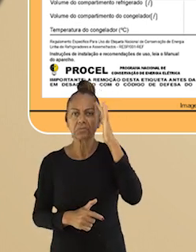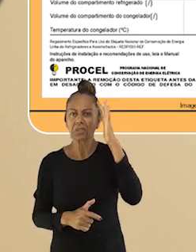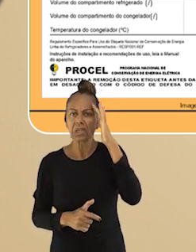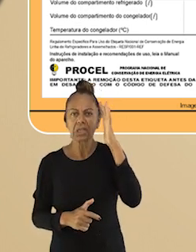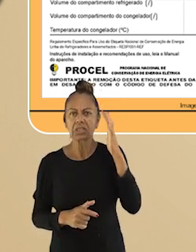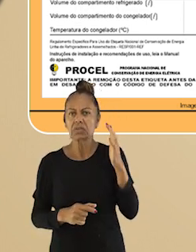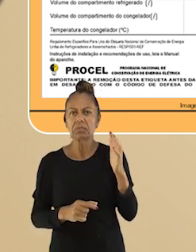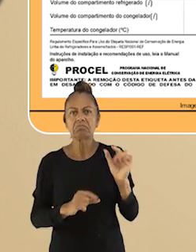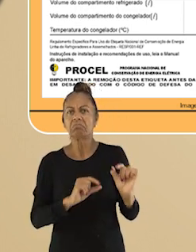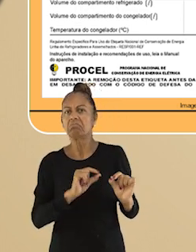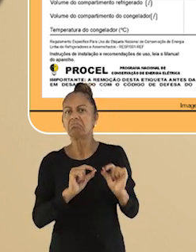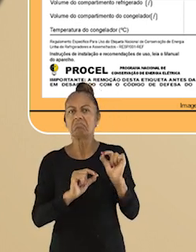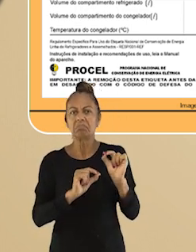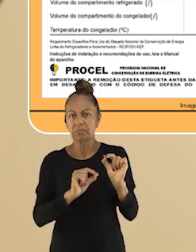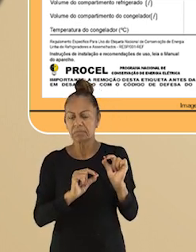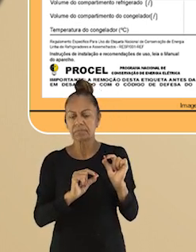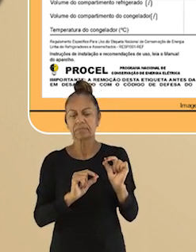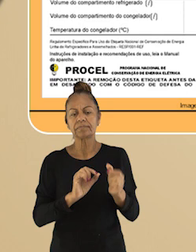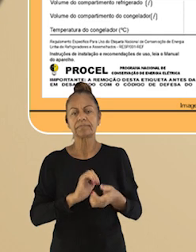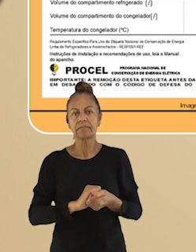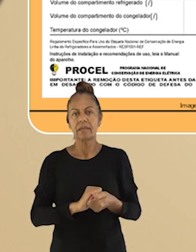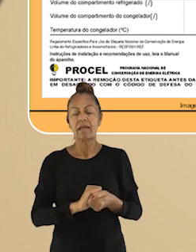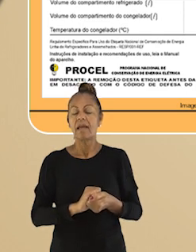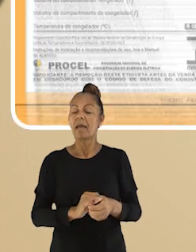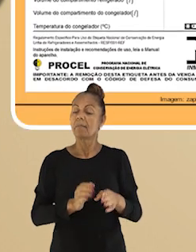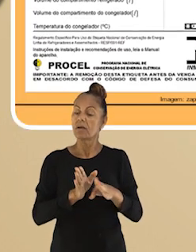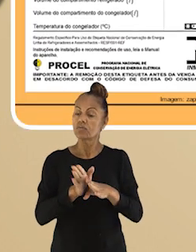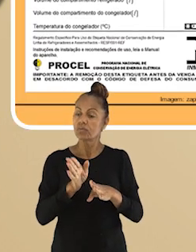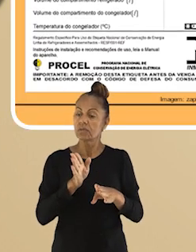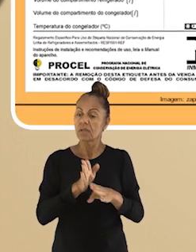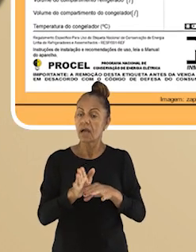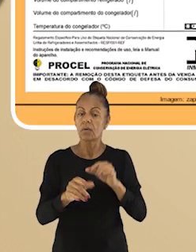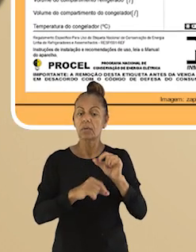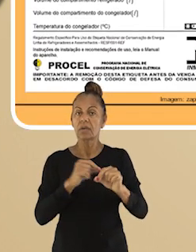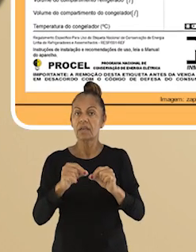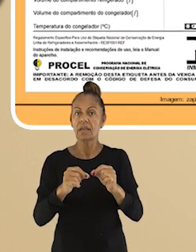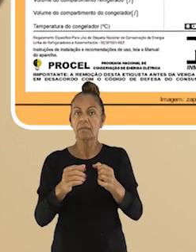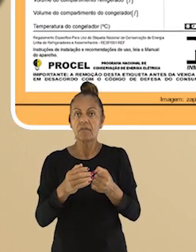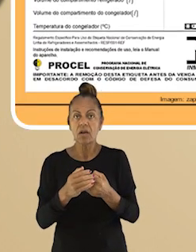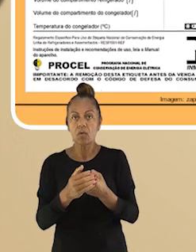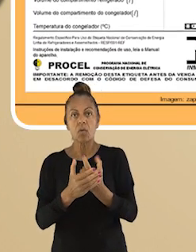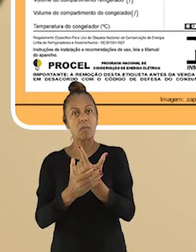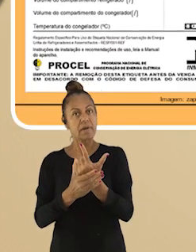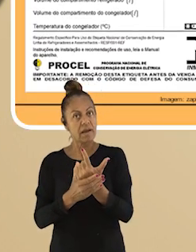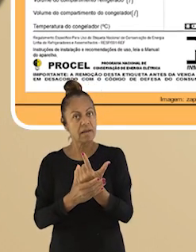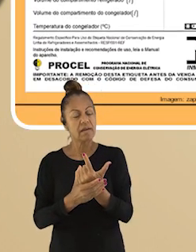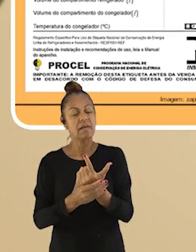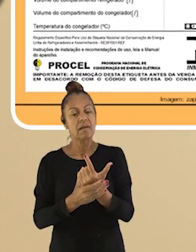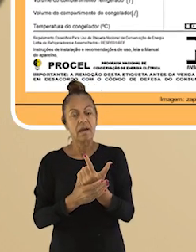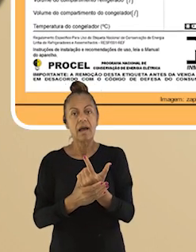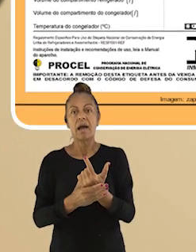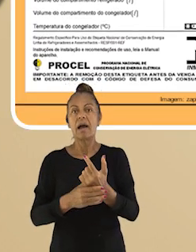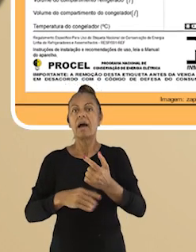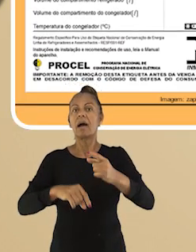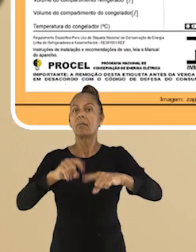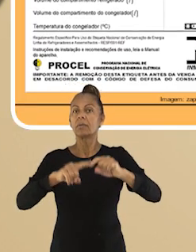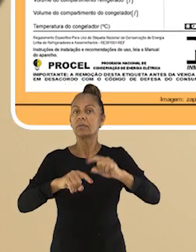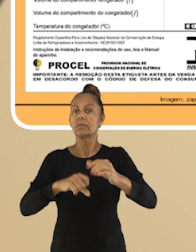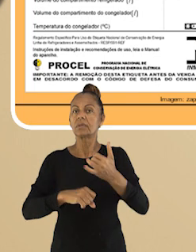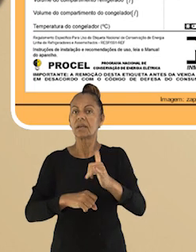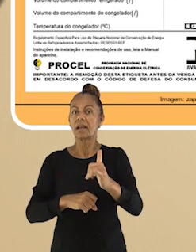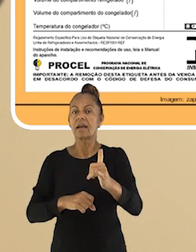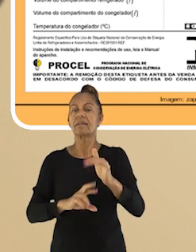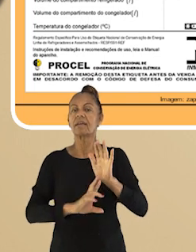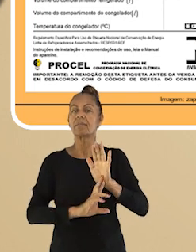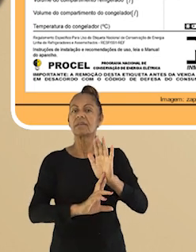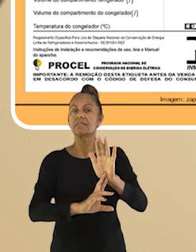muitas pessoas não entendem para que serve. O selo Procel é uma forma de orientar o consumidor na